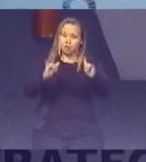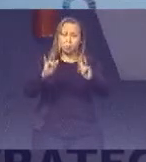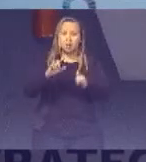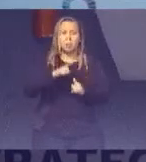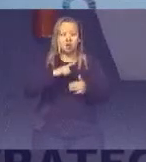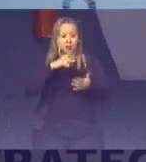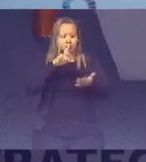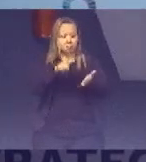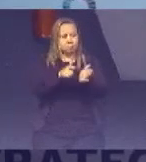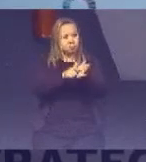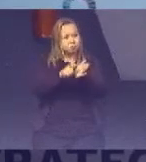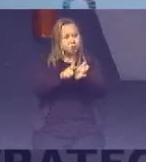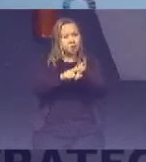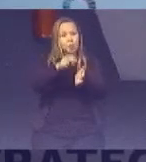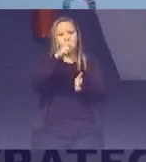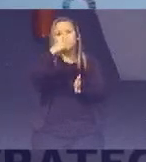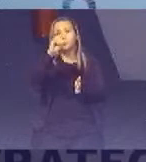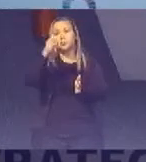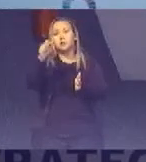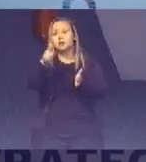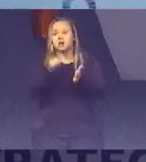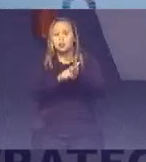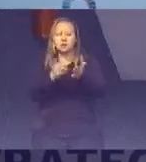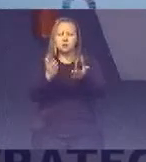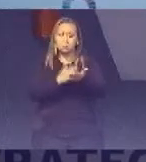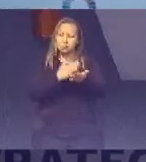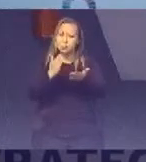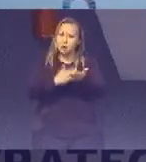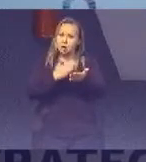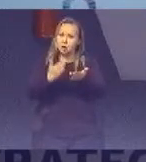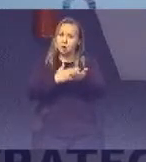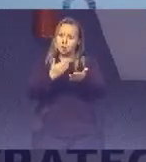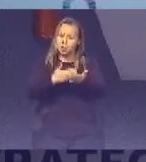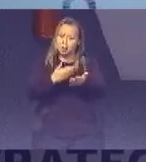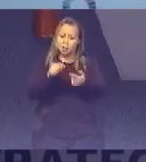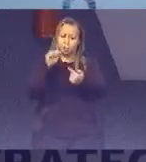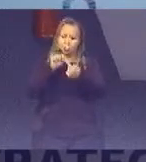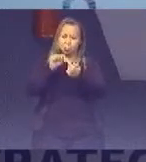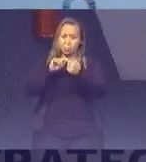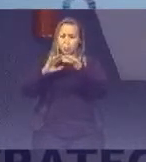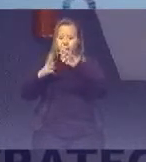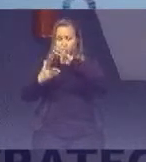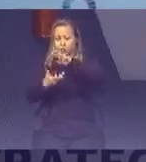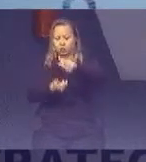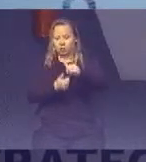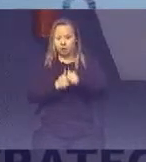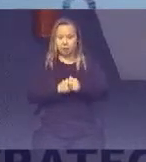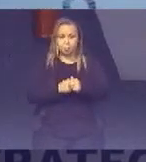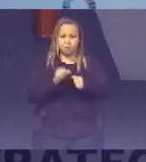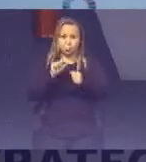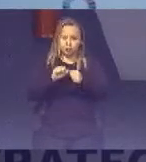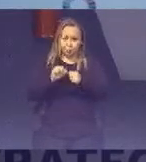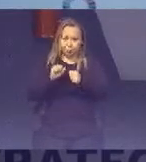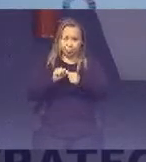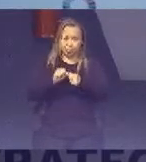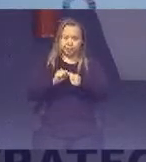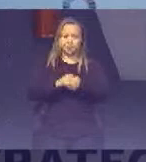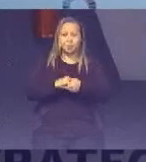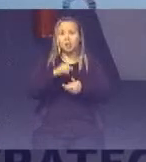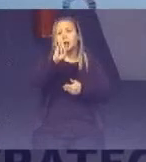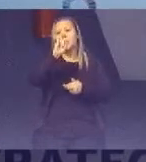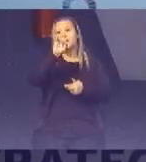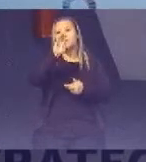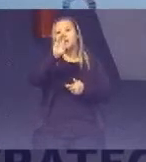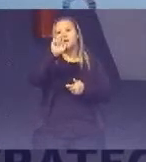páginas Que eles pegaram todas as metas globais E fizeram a tradução para as metas nacionais O IBGE